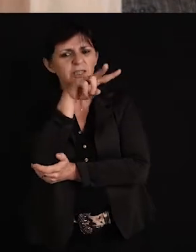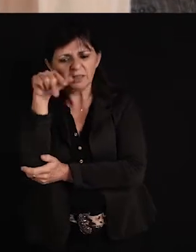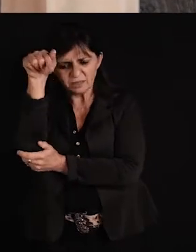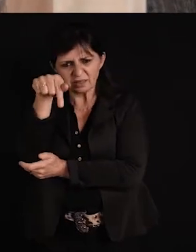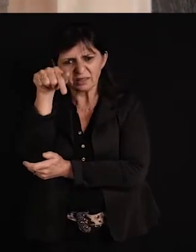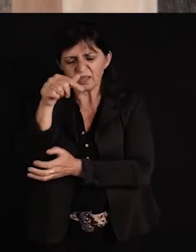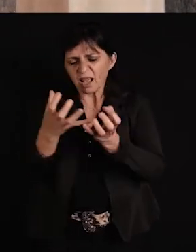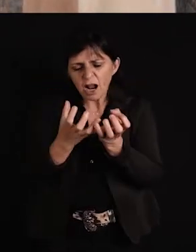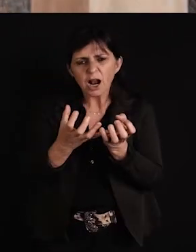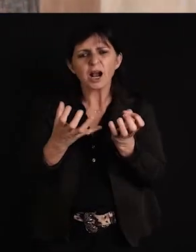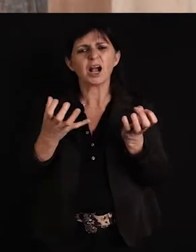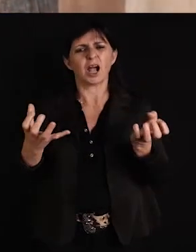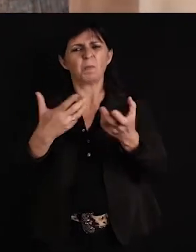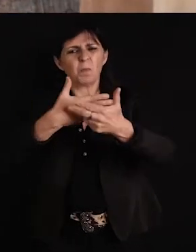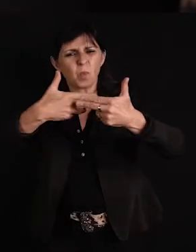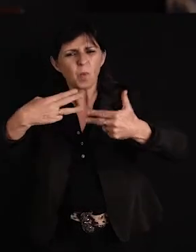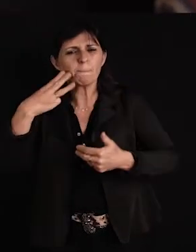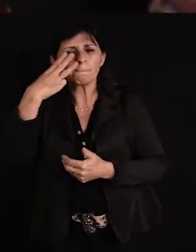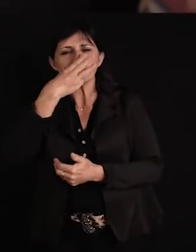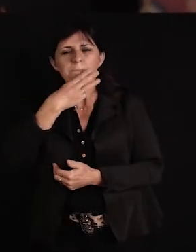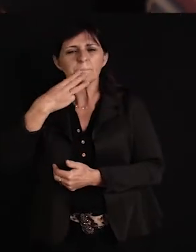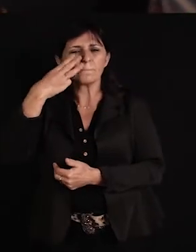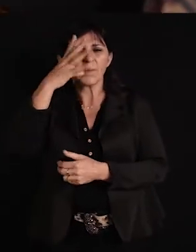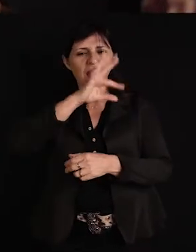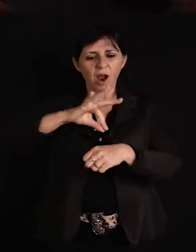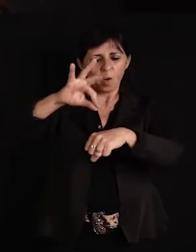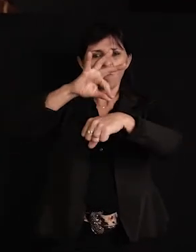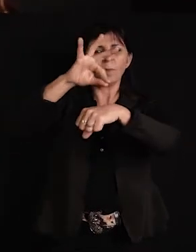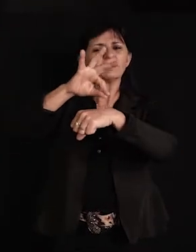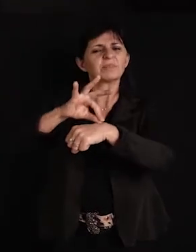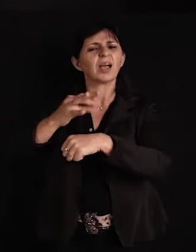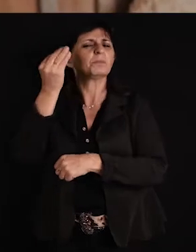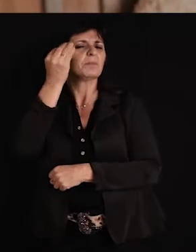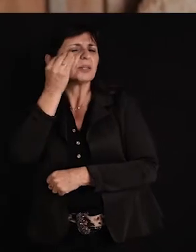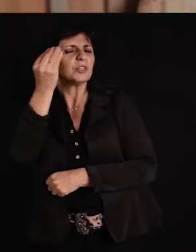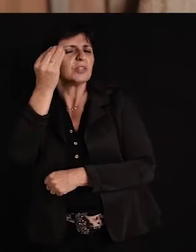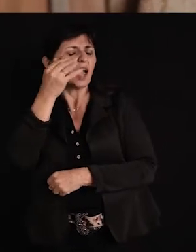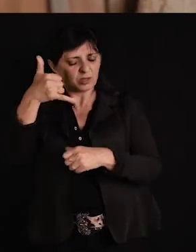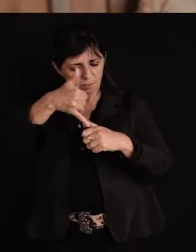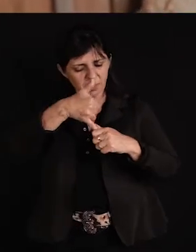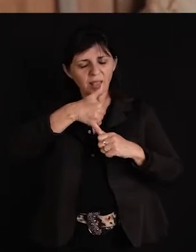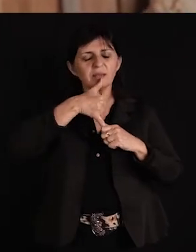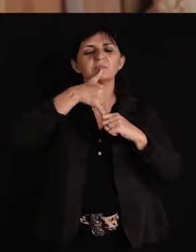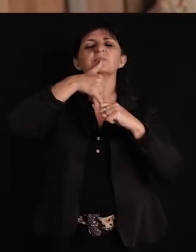campos de mel de Guamini, vai provar o mate da hospitalidade,